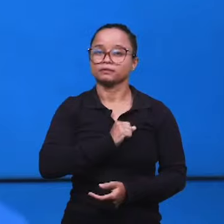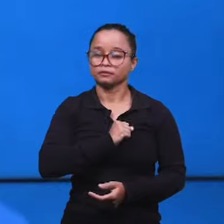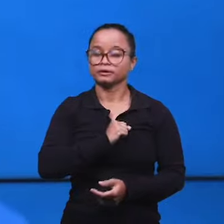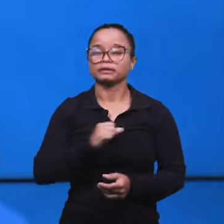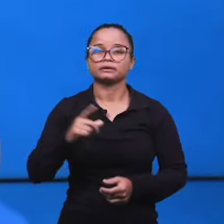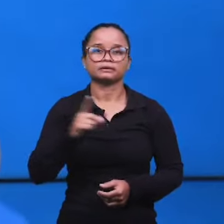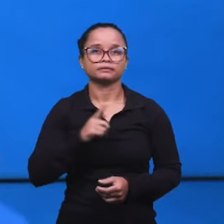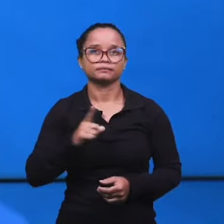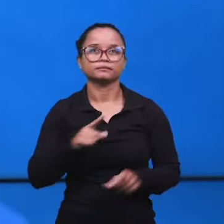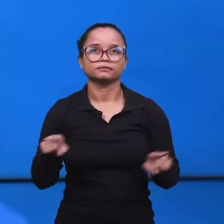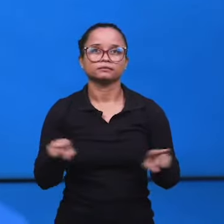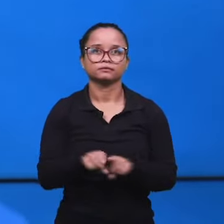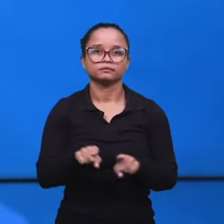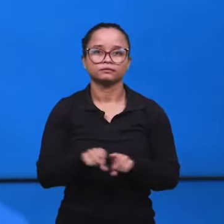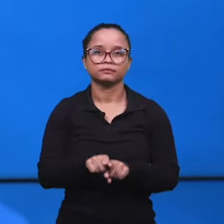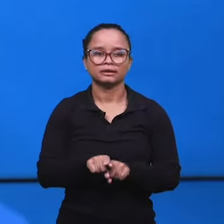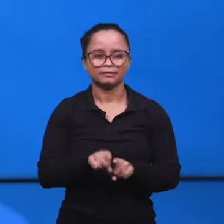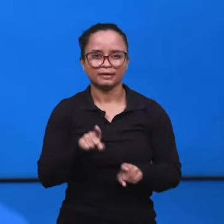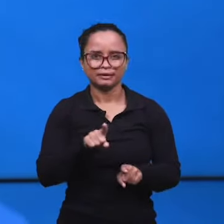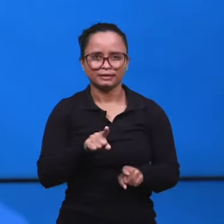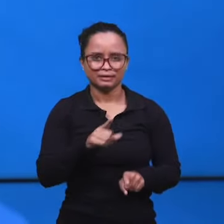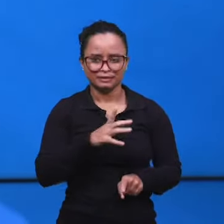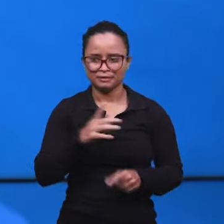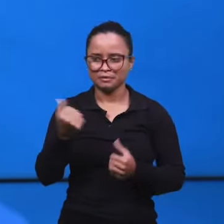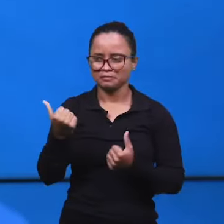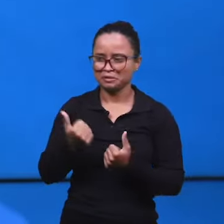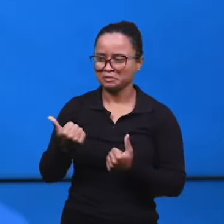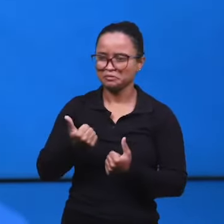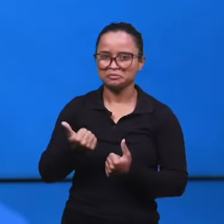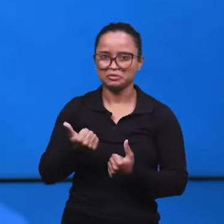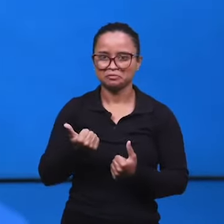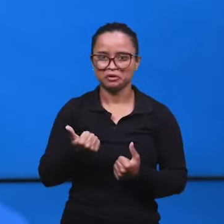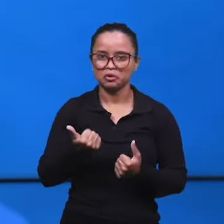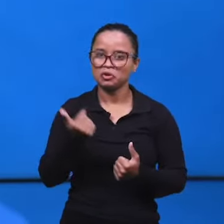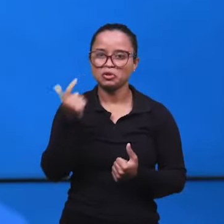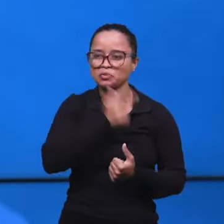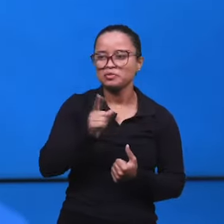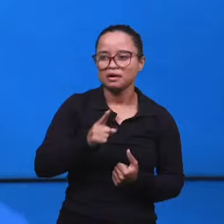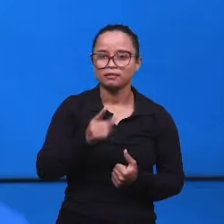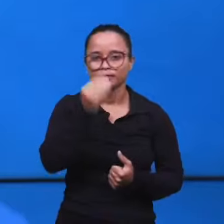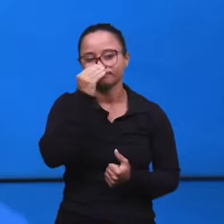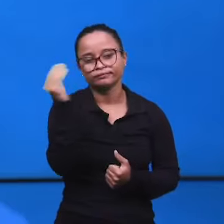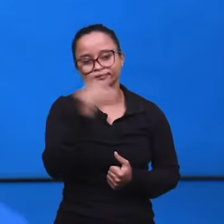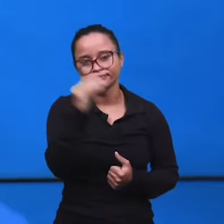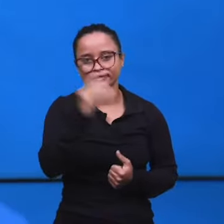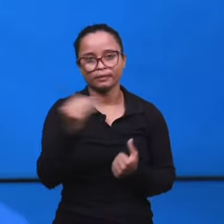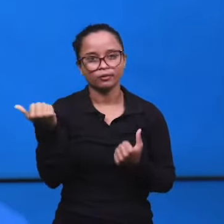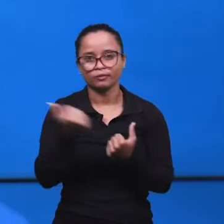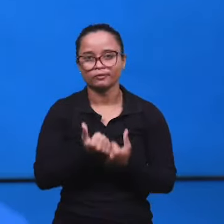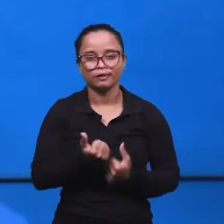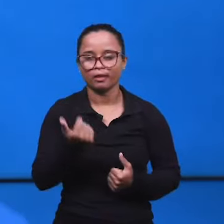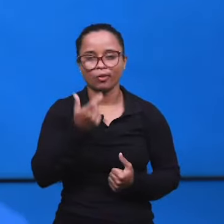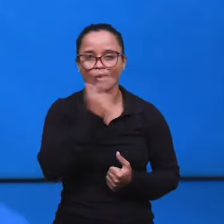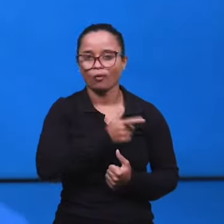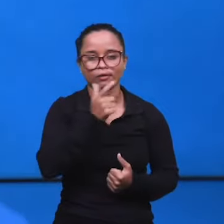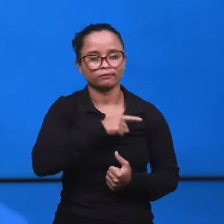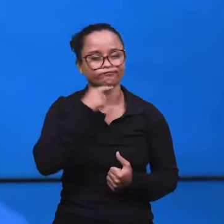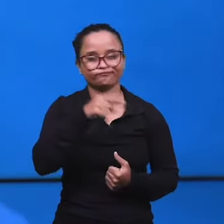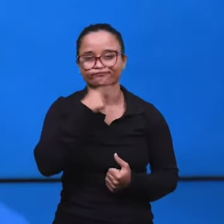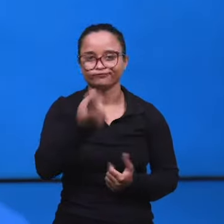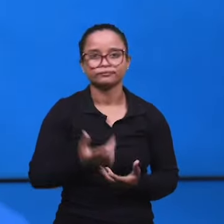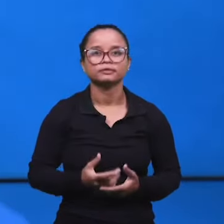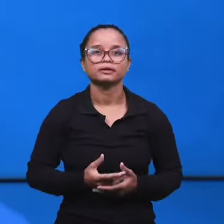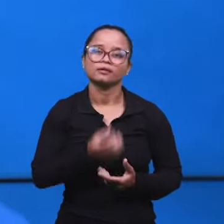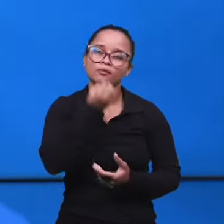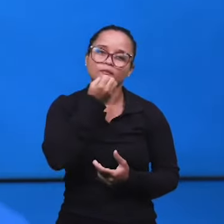vai ser considerado desprezível, né? Certamente o desprezariam. Muito bem colocado na sua